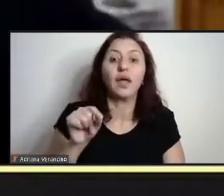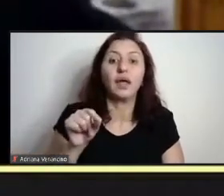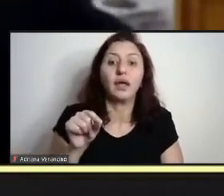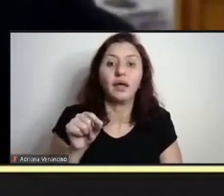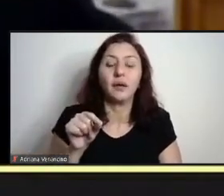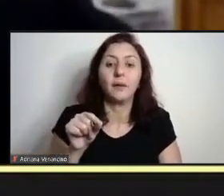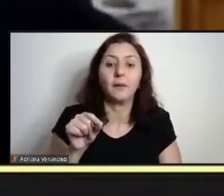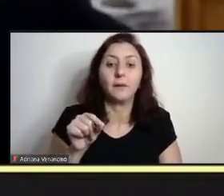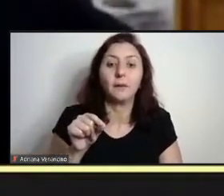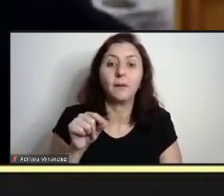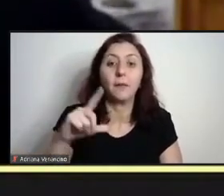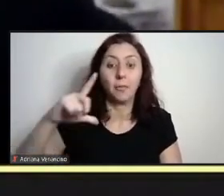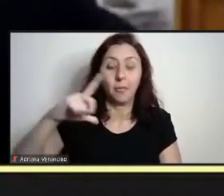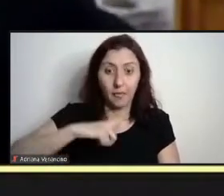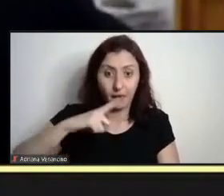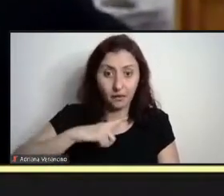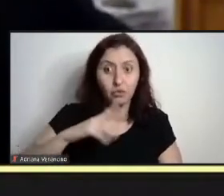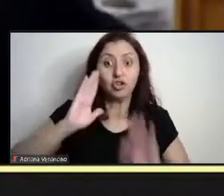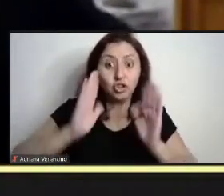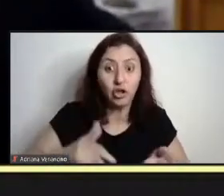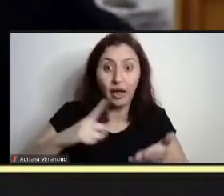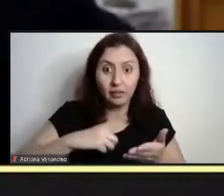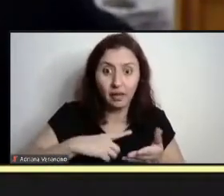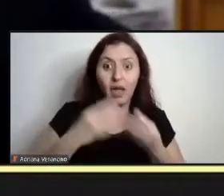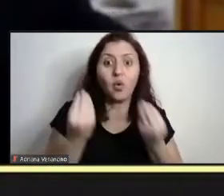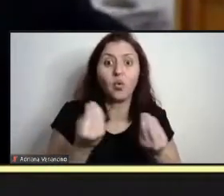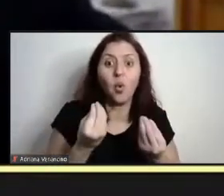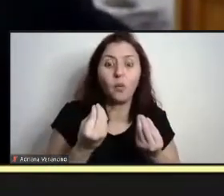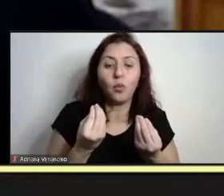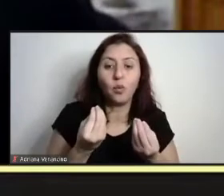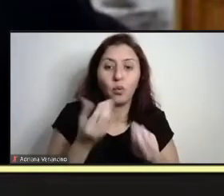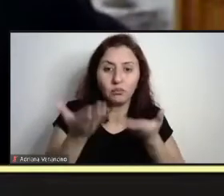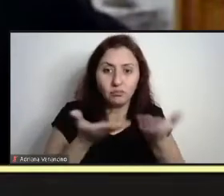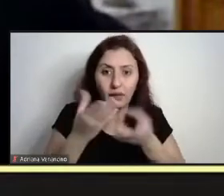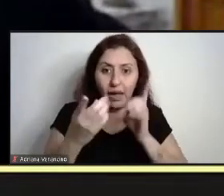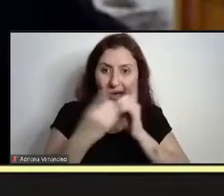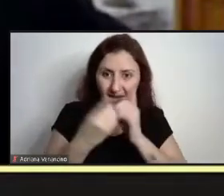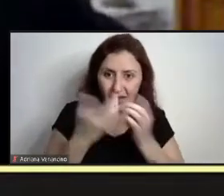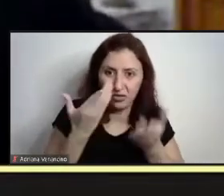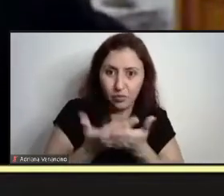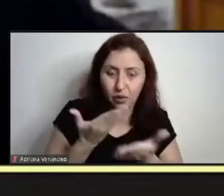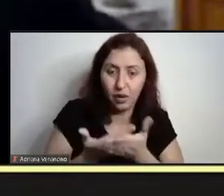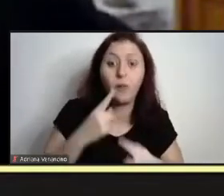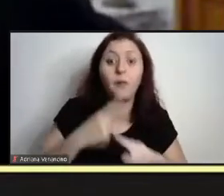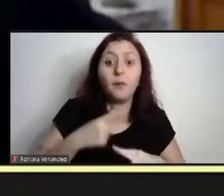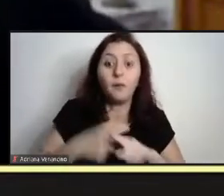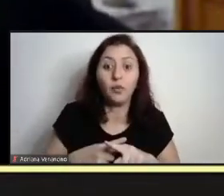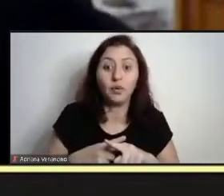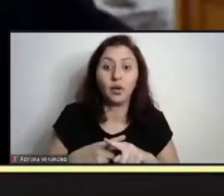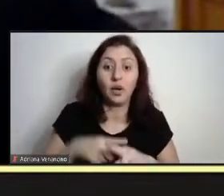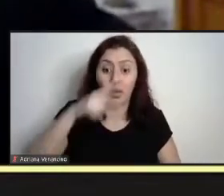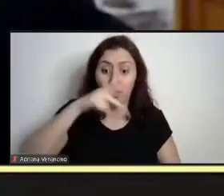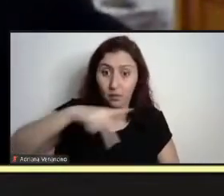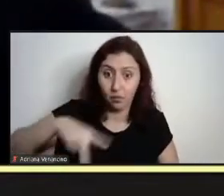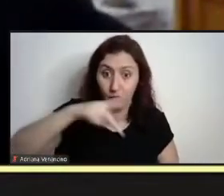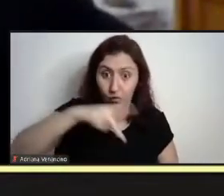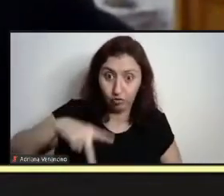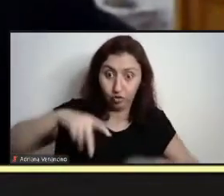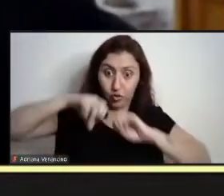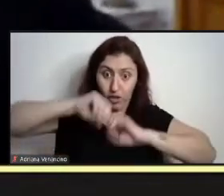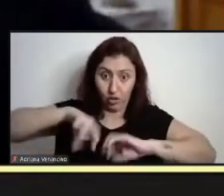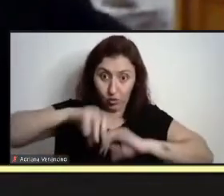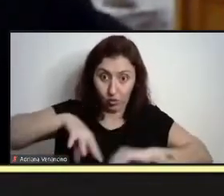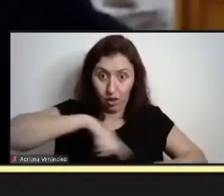está sendo atendida justamente porque os educadores, os professores, as professoras estão em casa